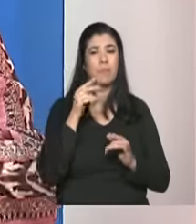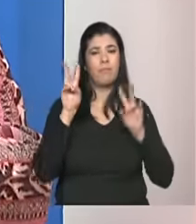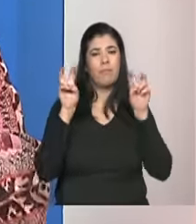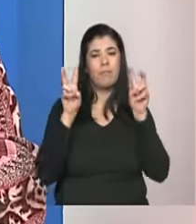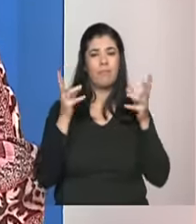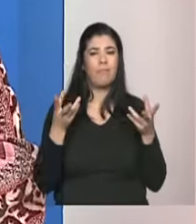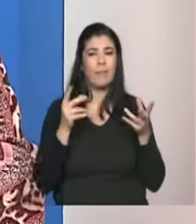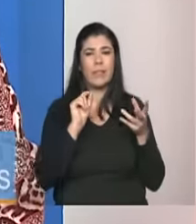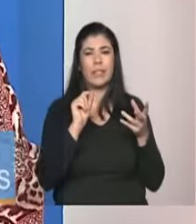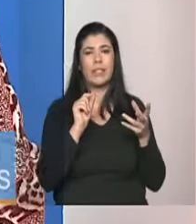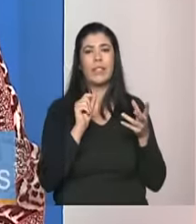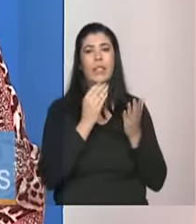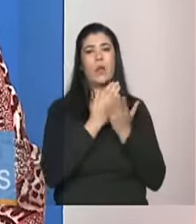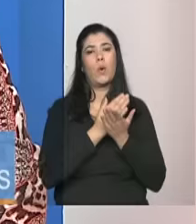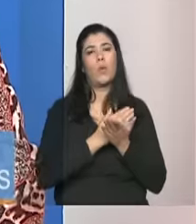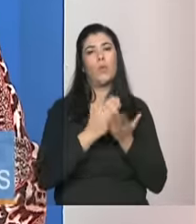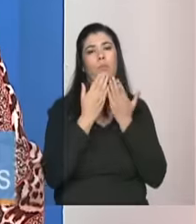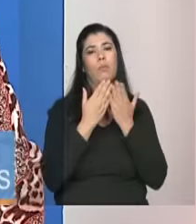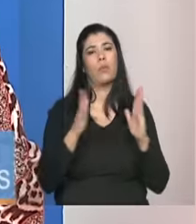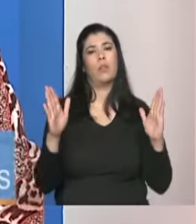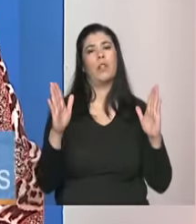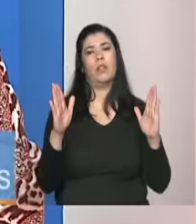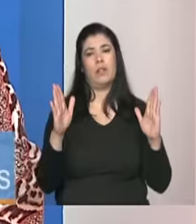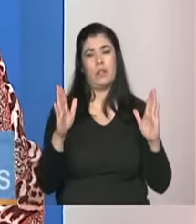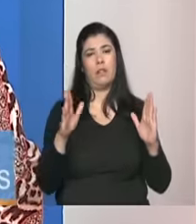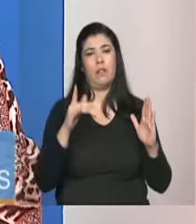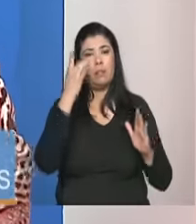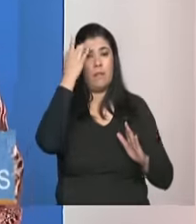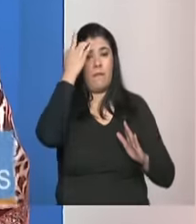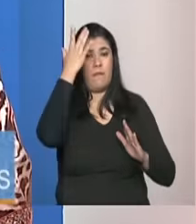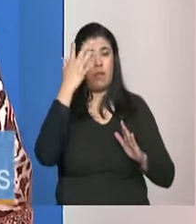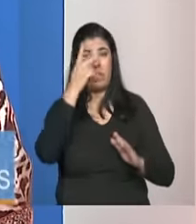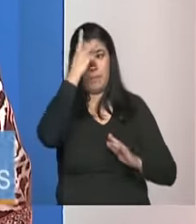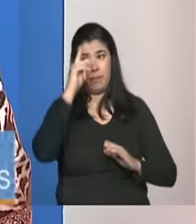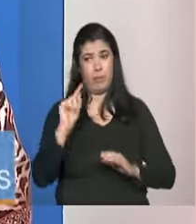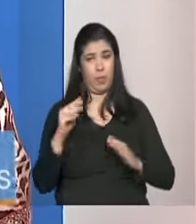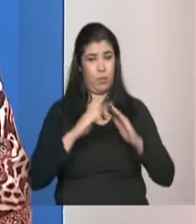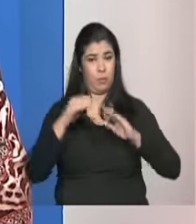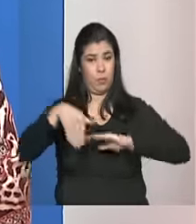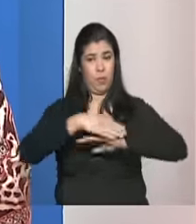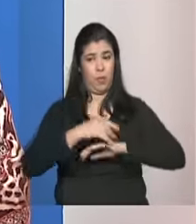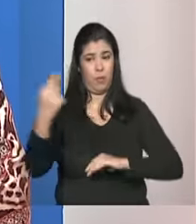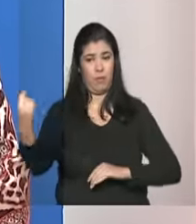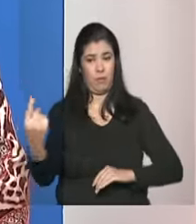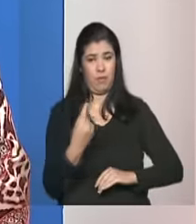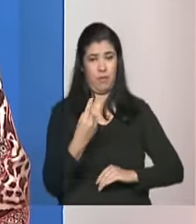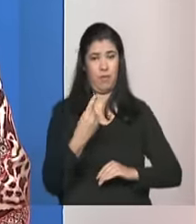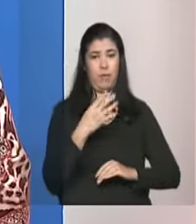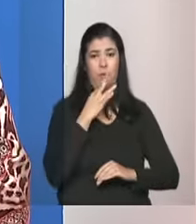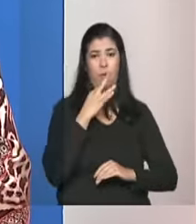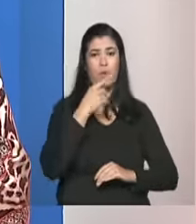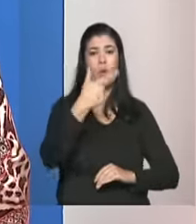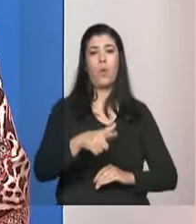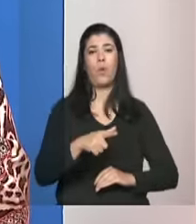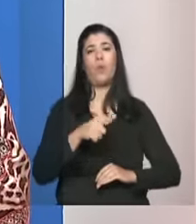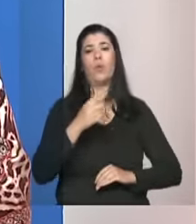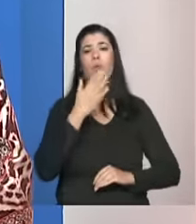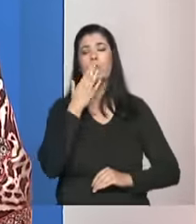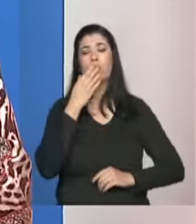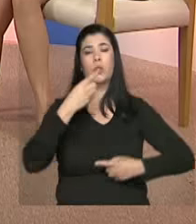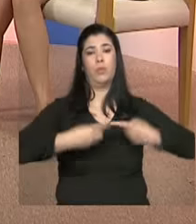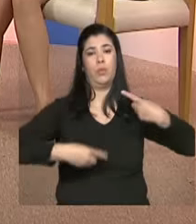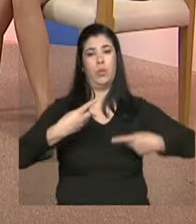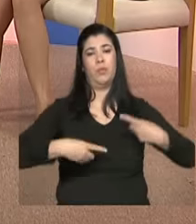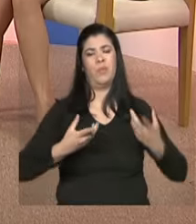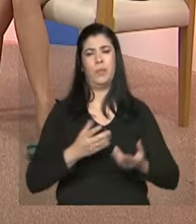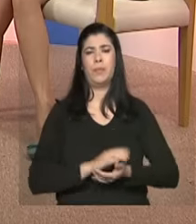abrindo portas tentando facilitar o acesso dessas pessoas a outras políticas então acho que como o nosso essa